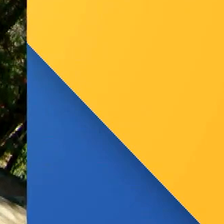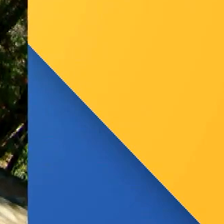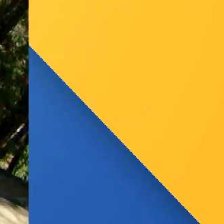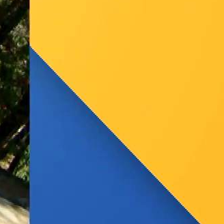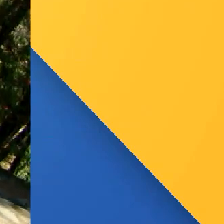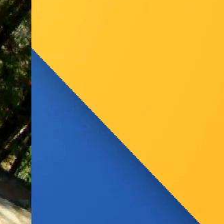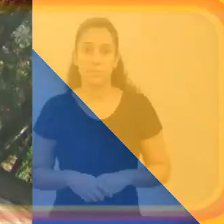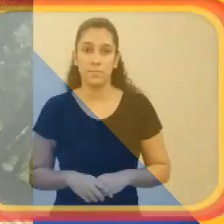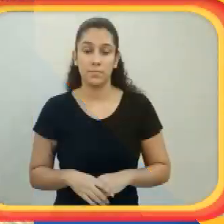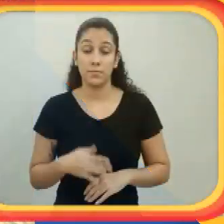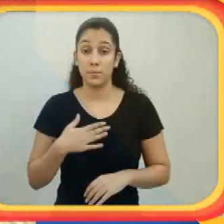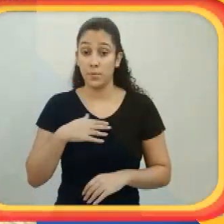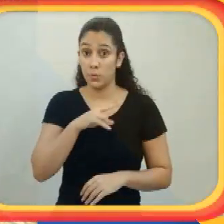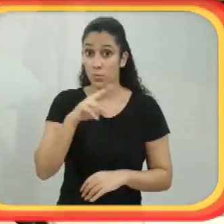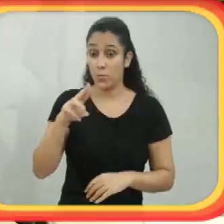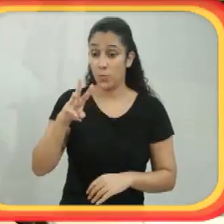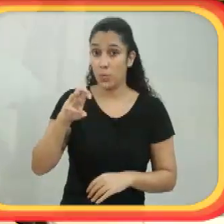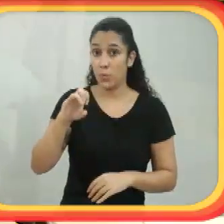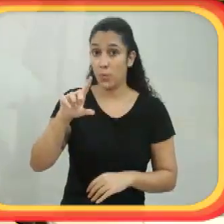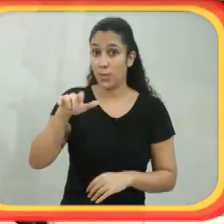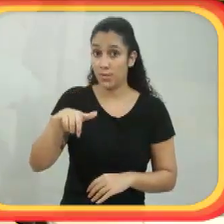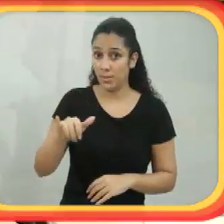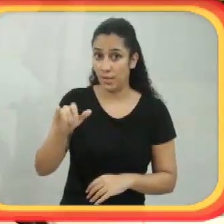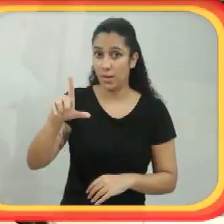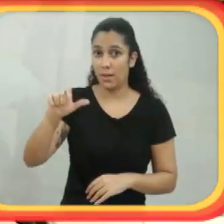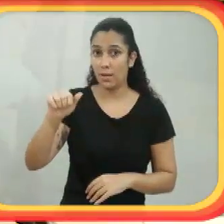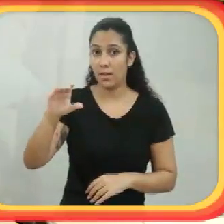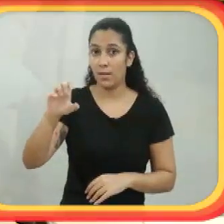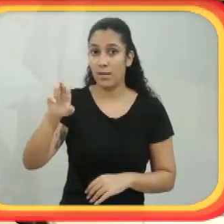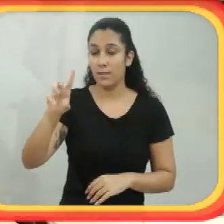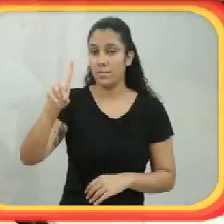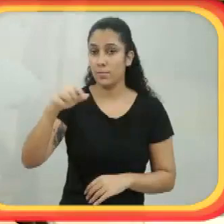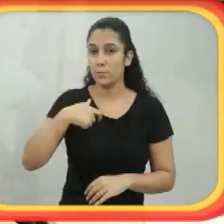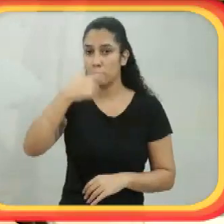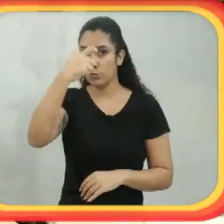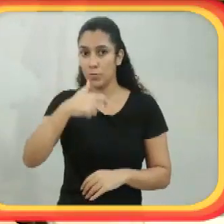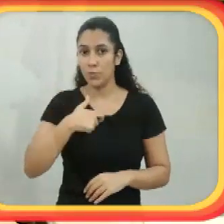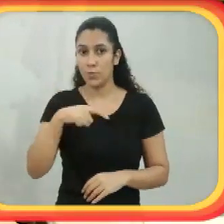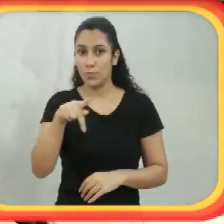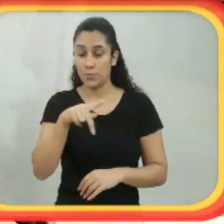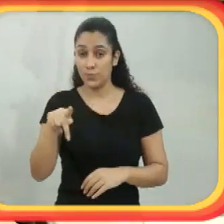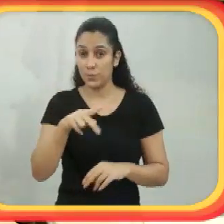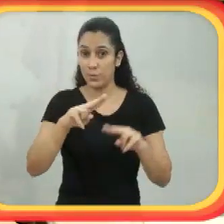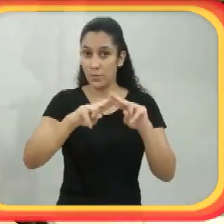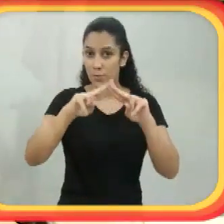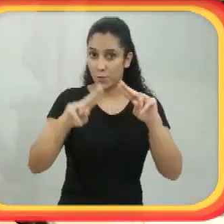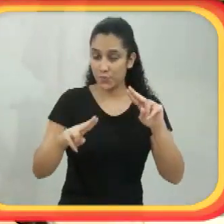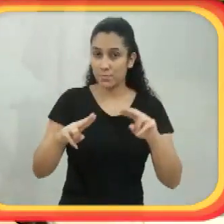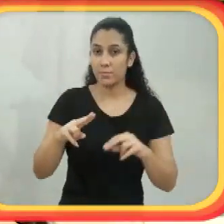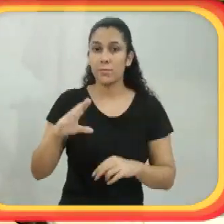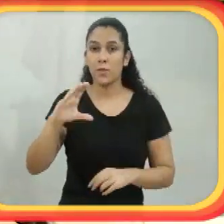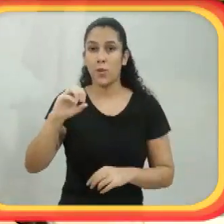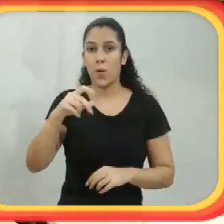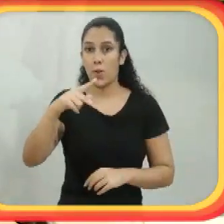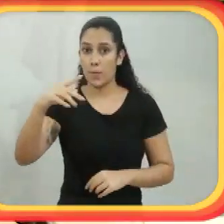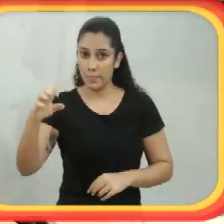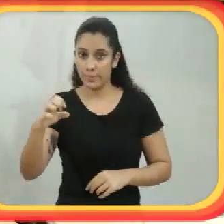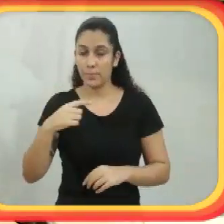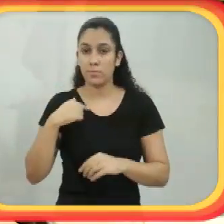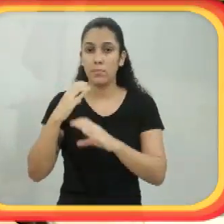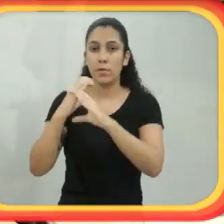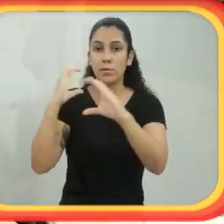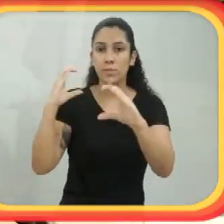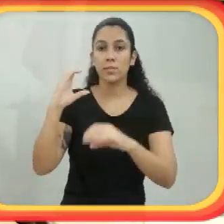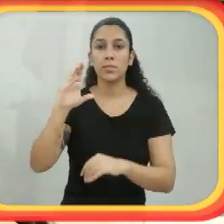Meu nome é Willi Lacerda. Sou professor da UFRJ, da NACOP,